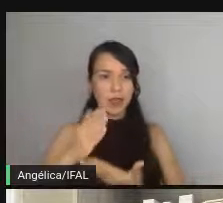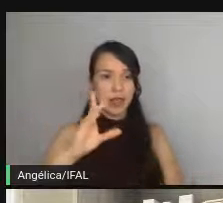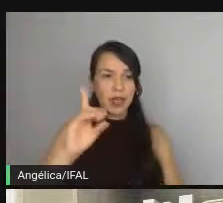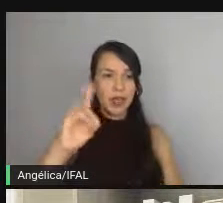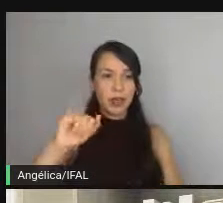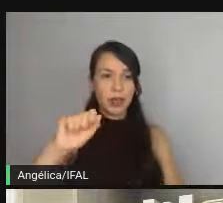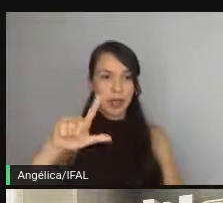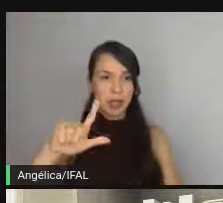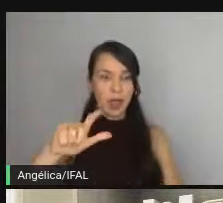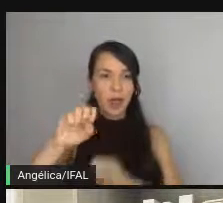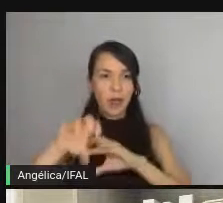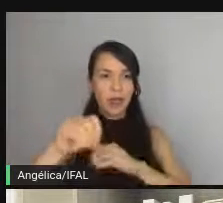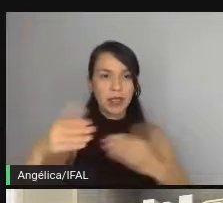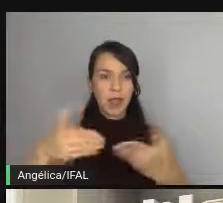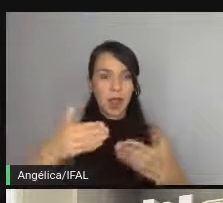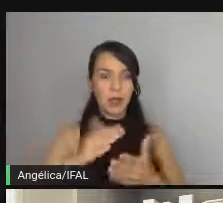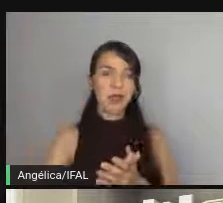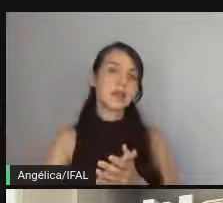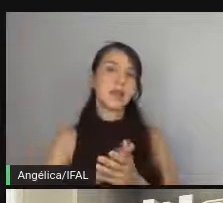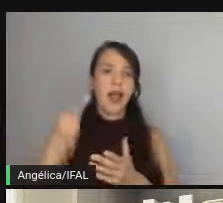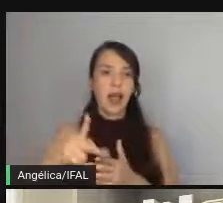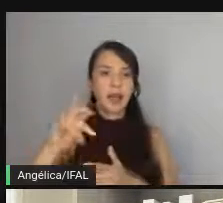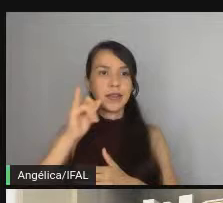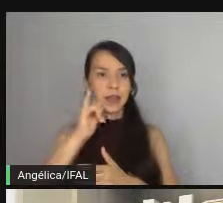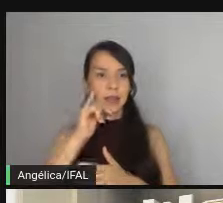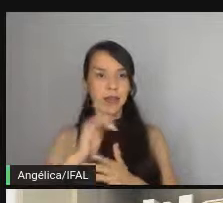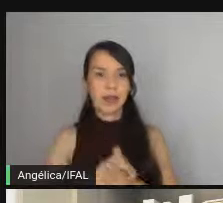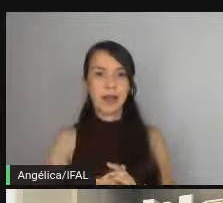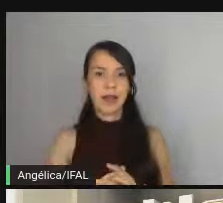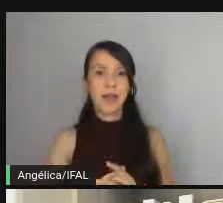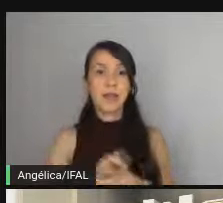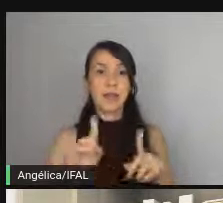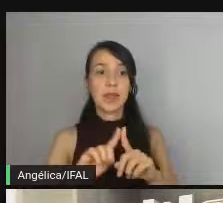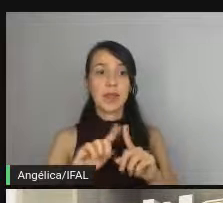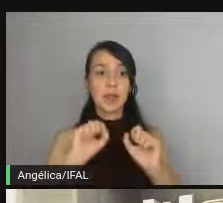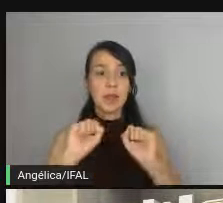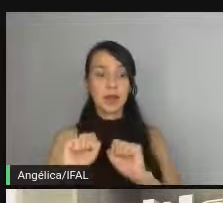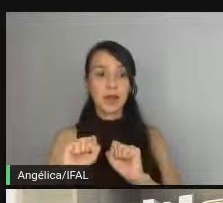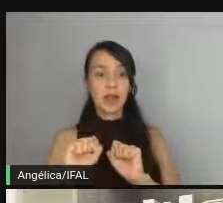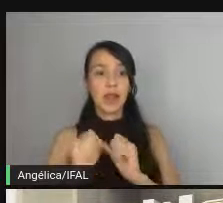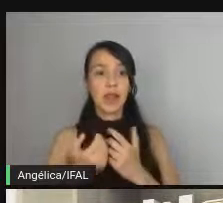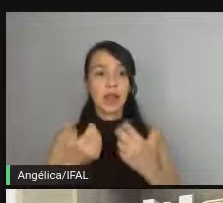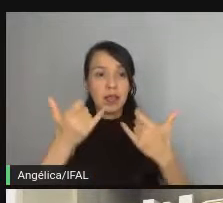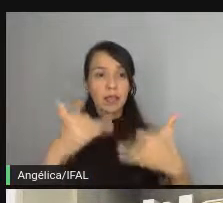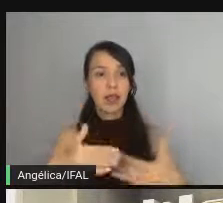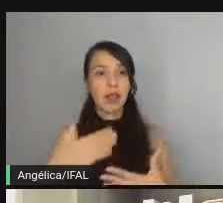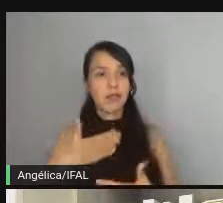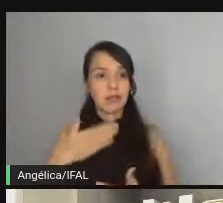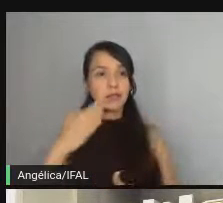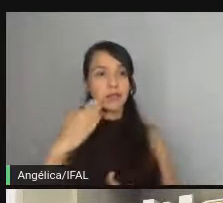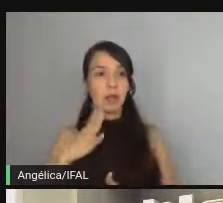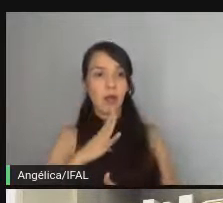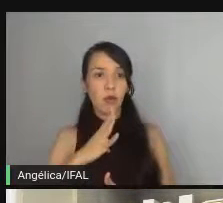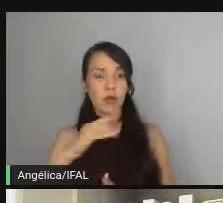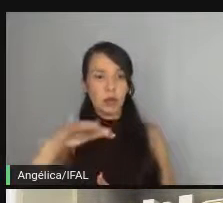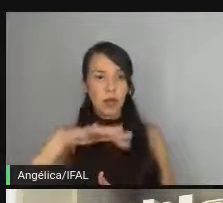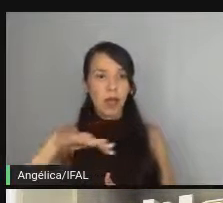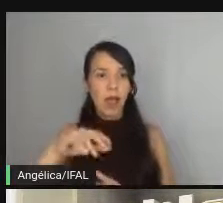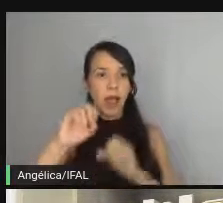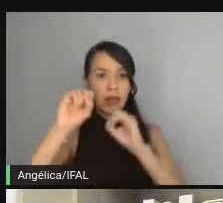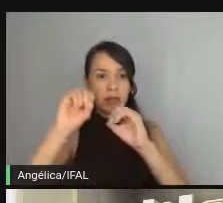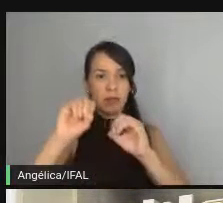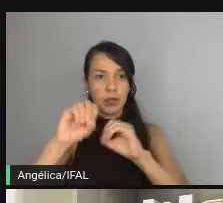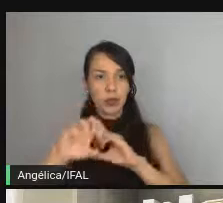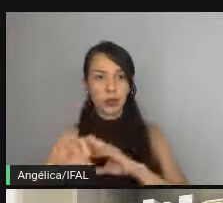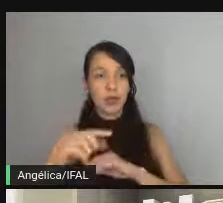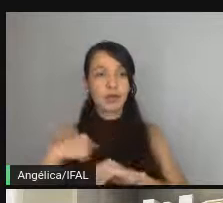ministrar essa mini aula aqui no canal do Ifahorapiraca e poder passar um pouco desse conhecimento sobre um dos assuntos que